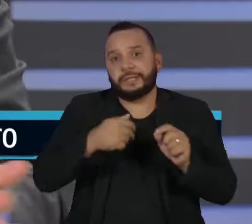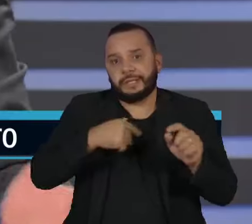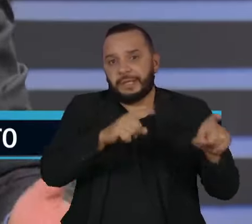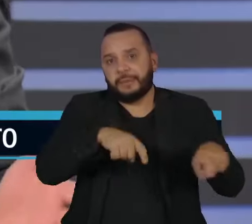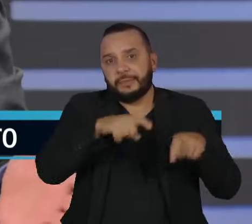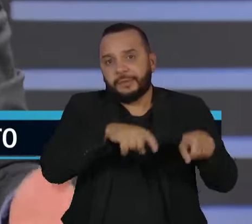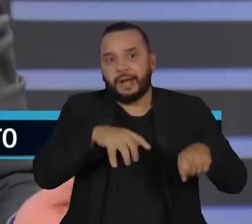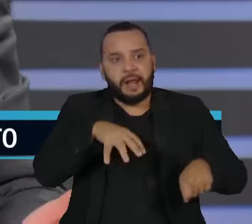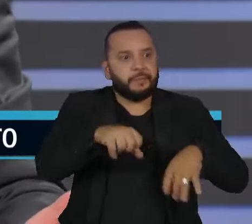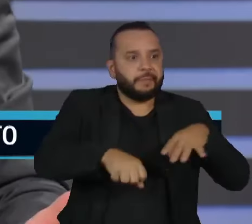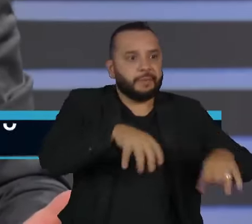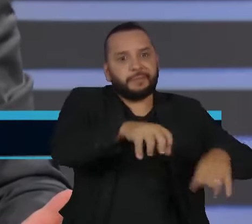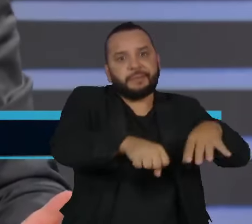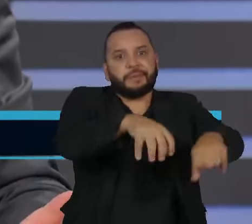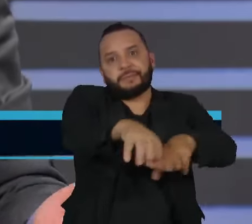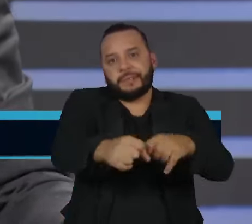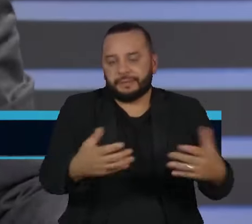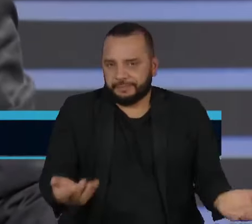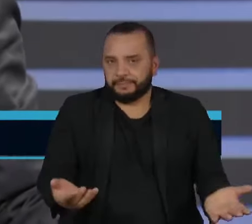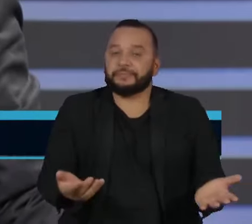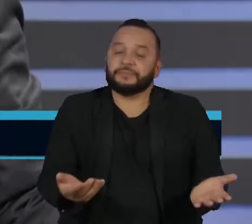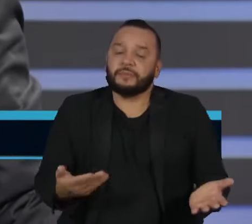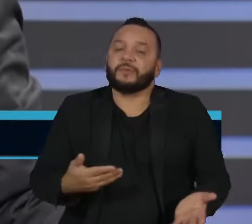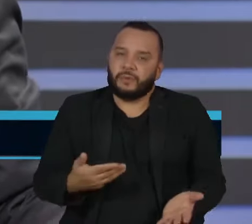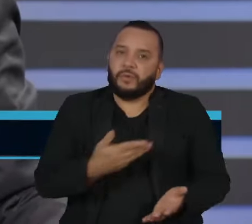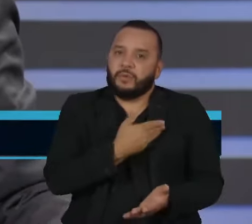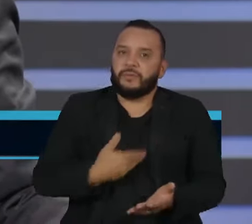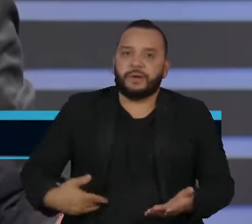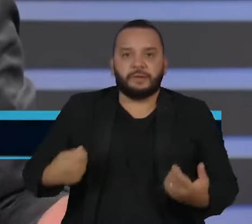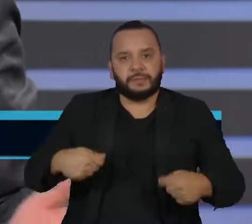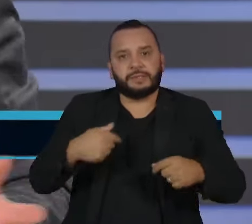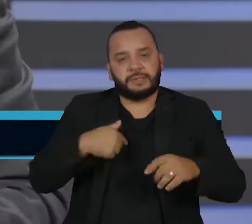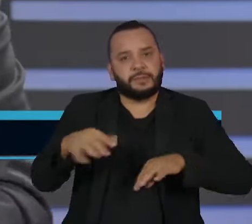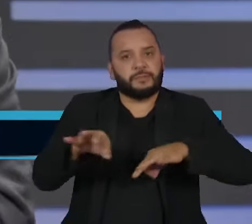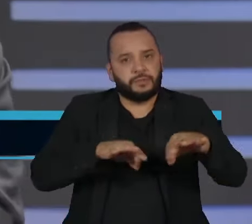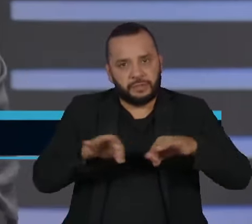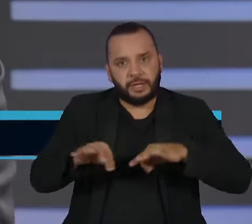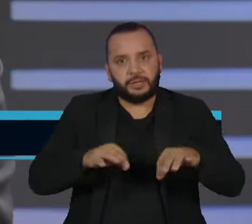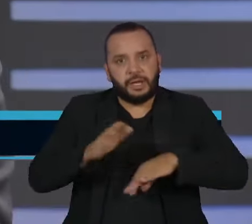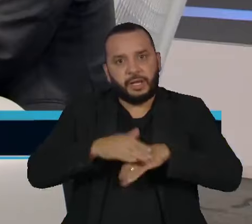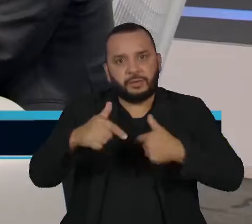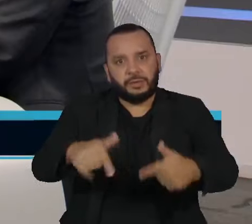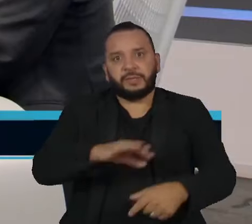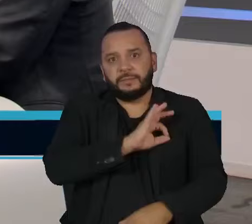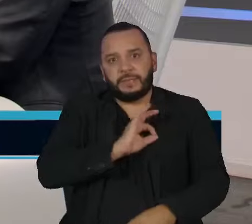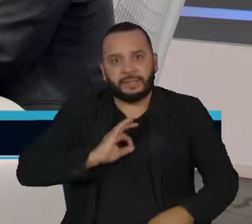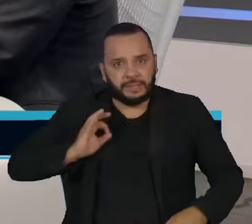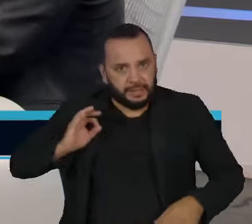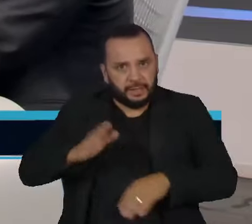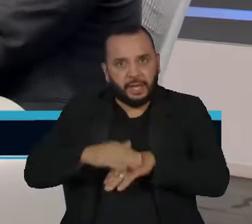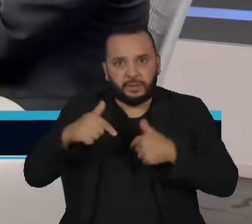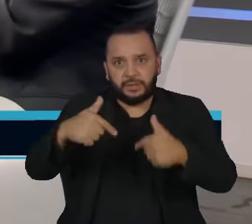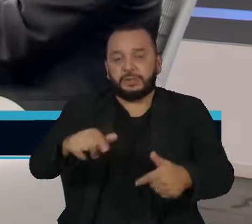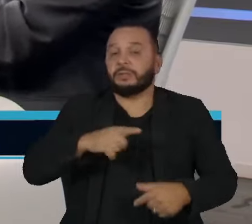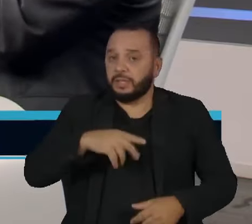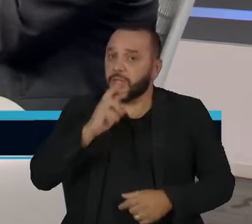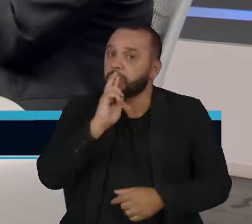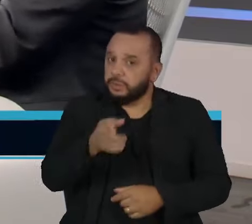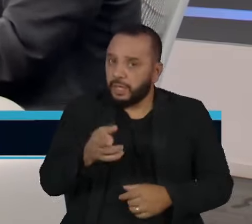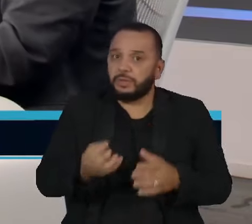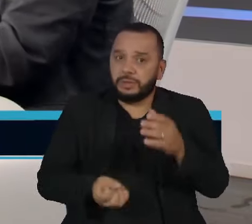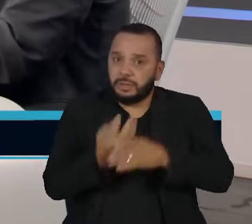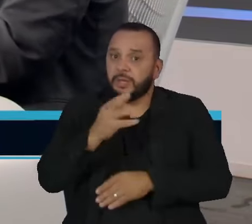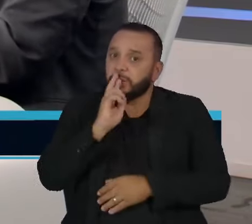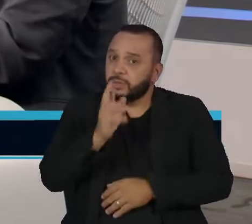Mas, sim, o governo vai ter que pegar o programa que eles estão adotando e que Marina Silva está adotando e que tem gerado resultados, ainda que precise